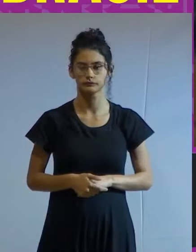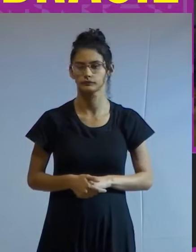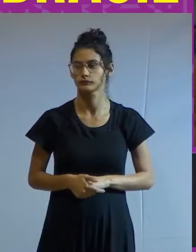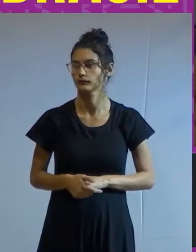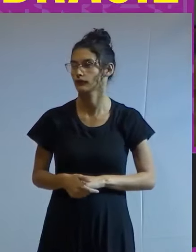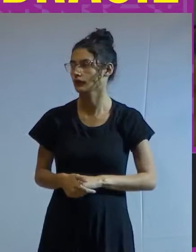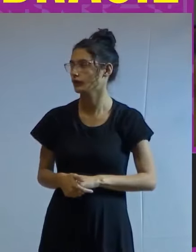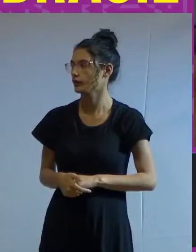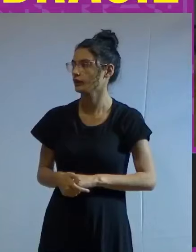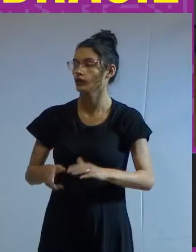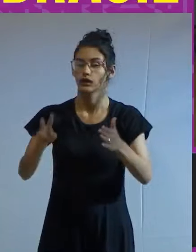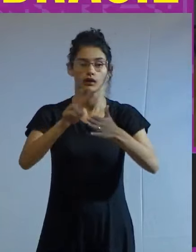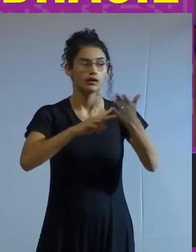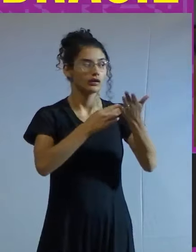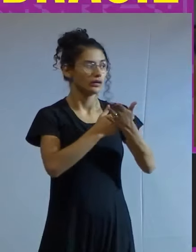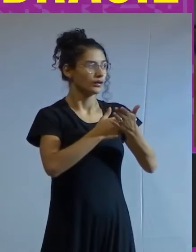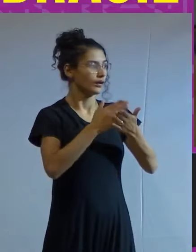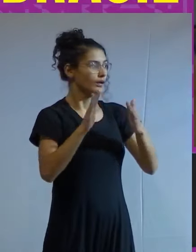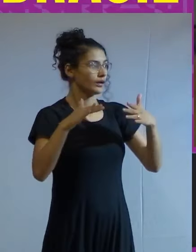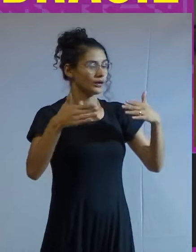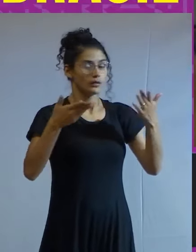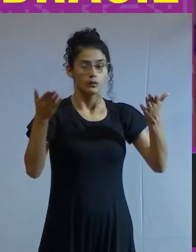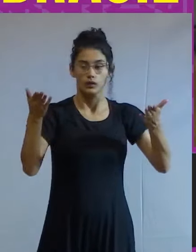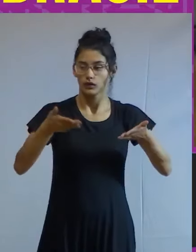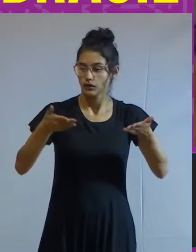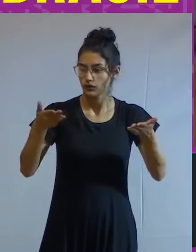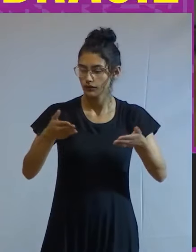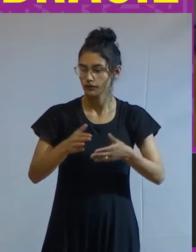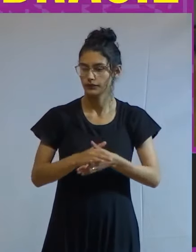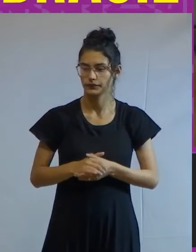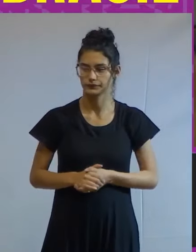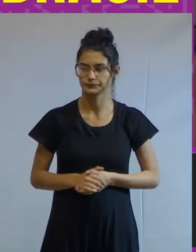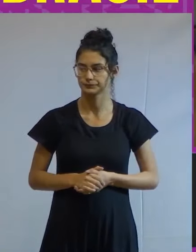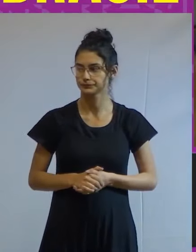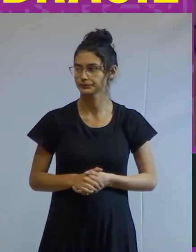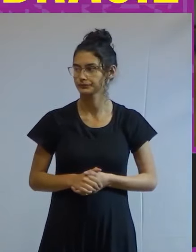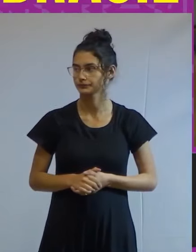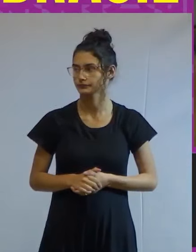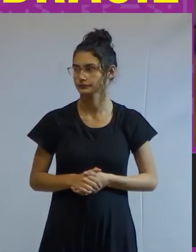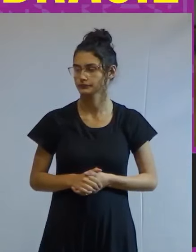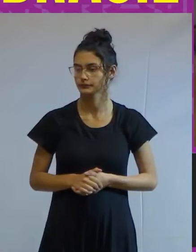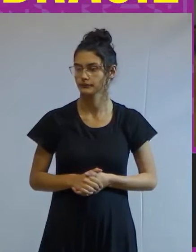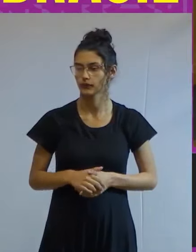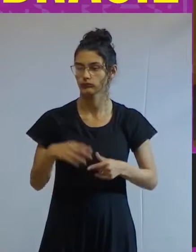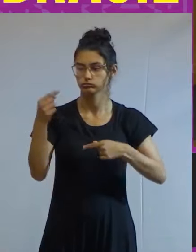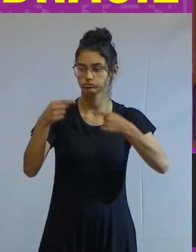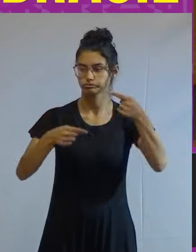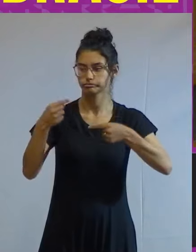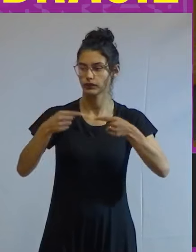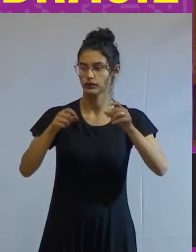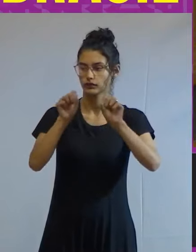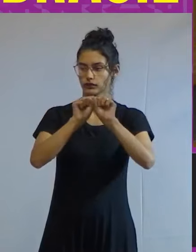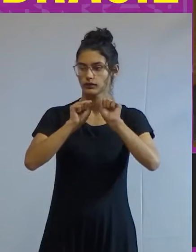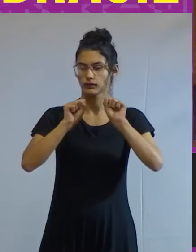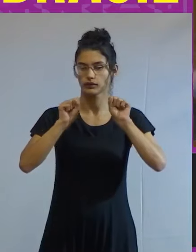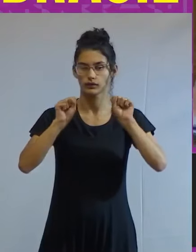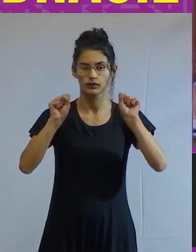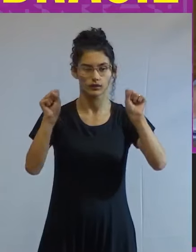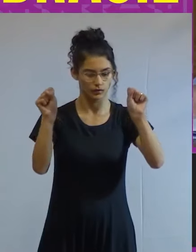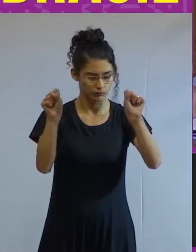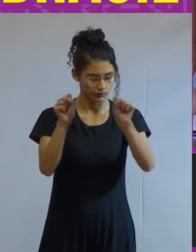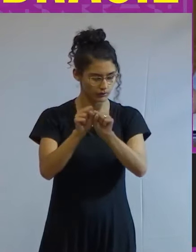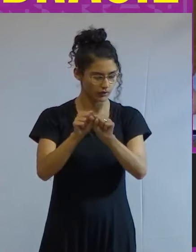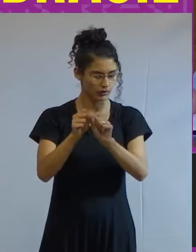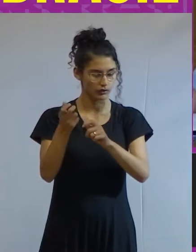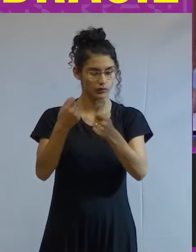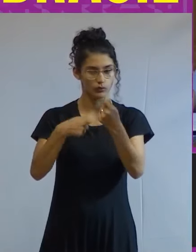pelas leituras iniciais. Então, a gente passa agora para o debate, o seminário por uma economia com distribuição